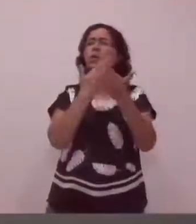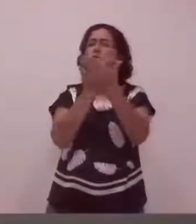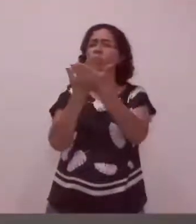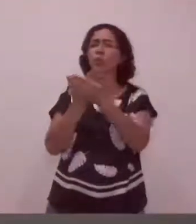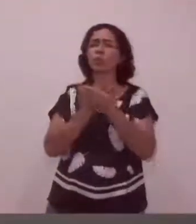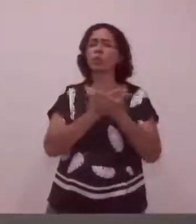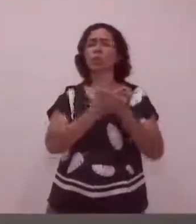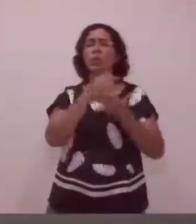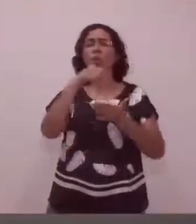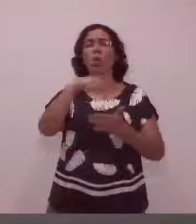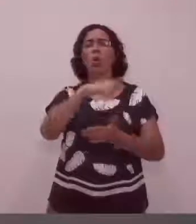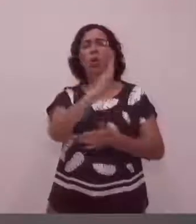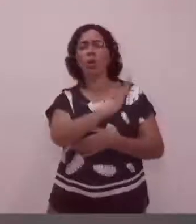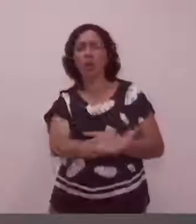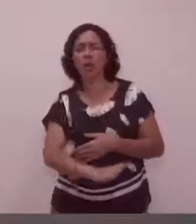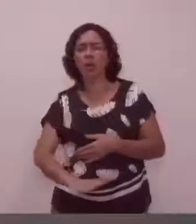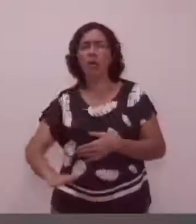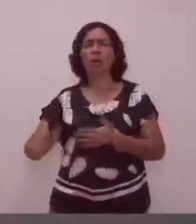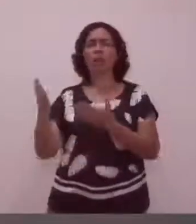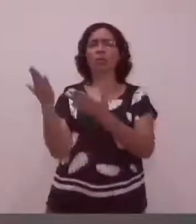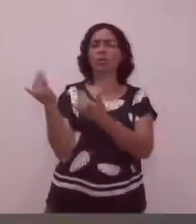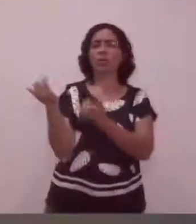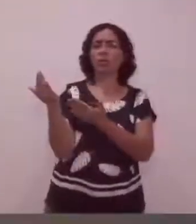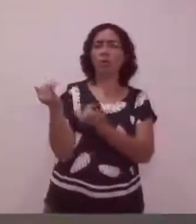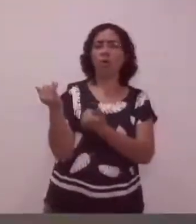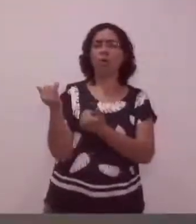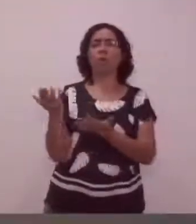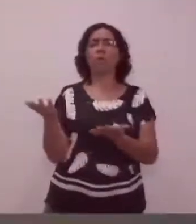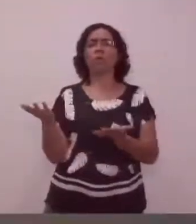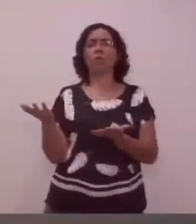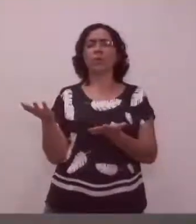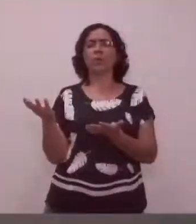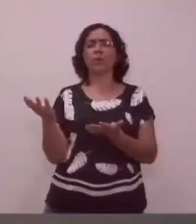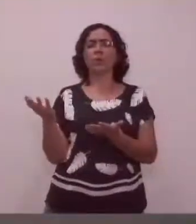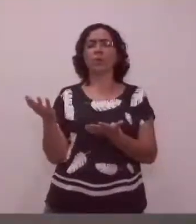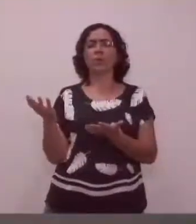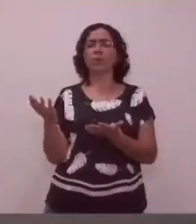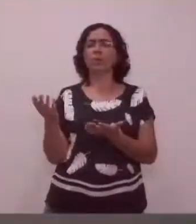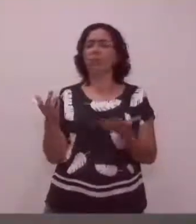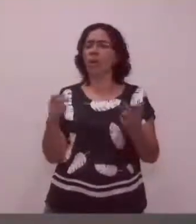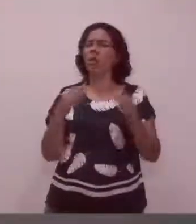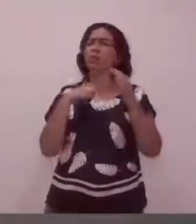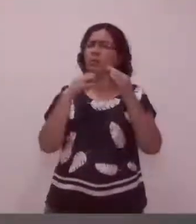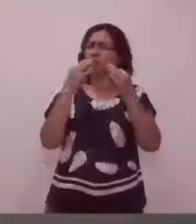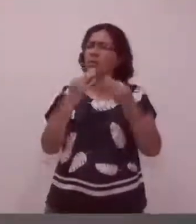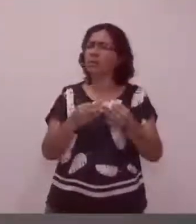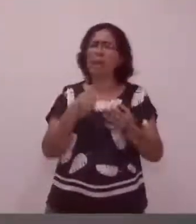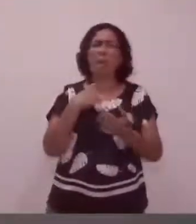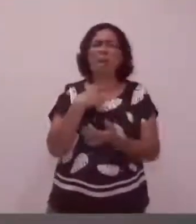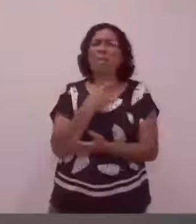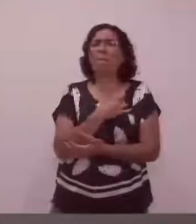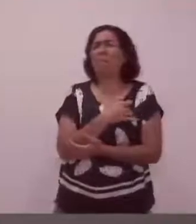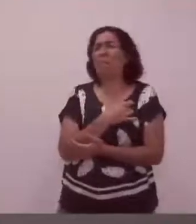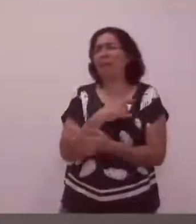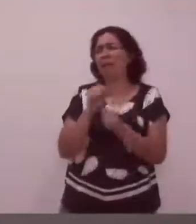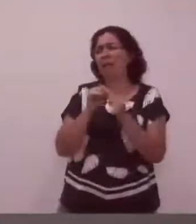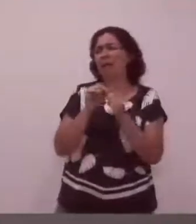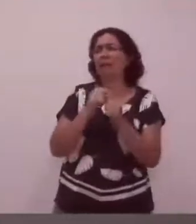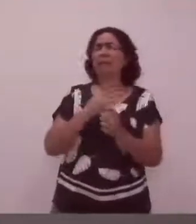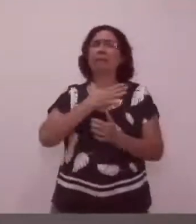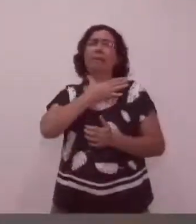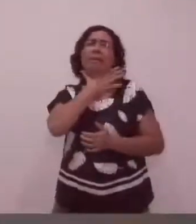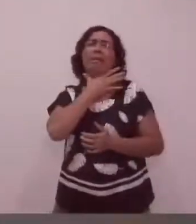município, de crianças, jovens e adolescentes. Então nada mais justo, e não precisa ter medo de fazer isso.